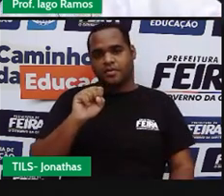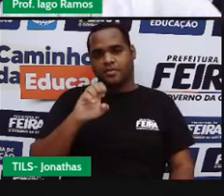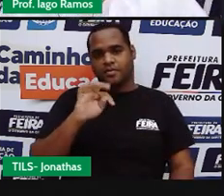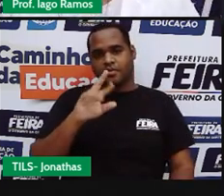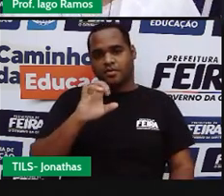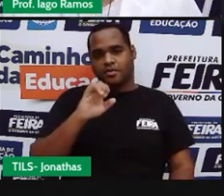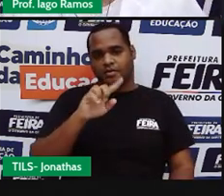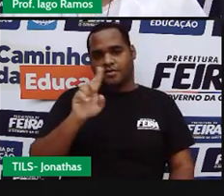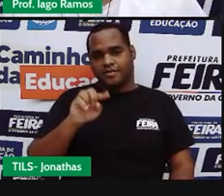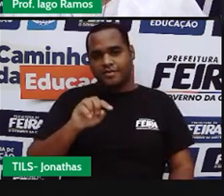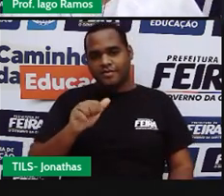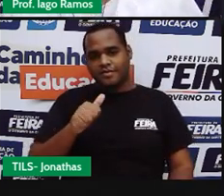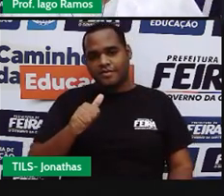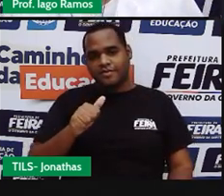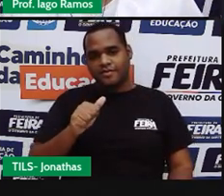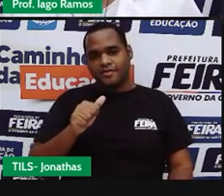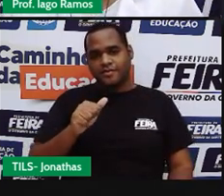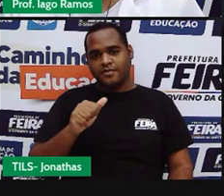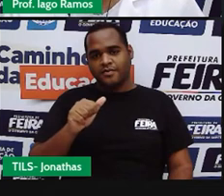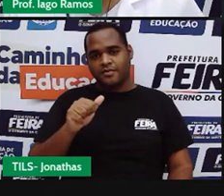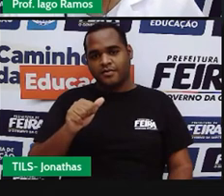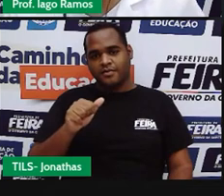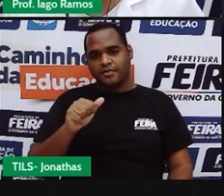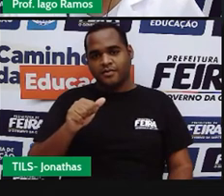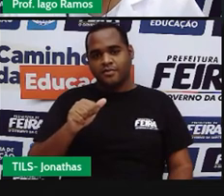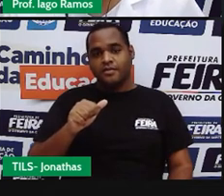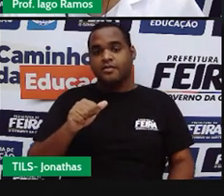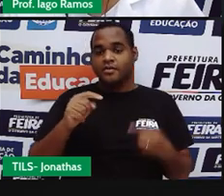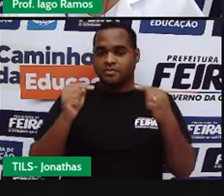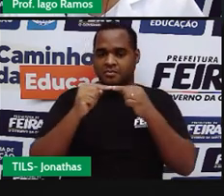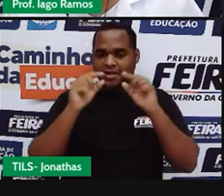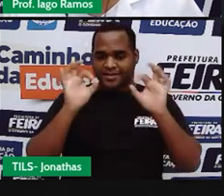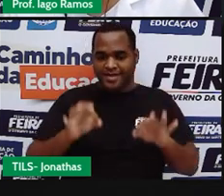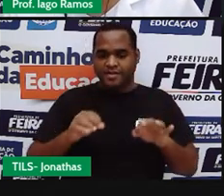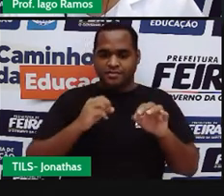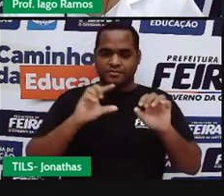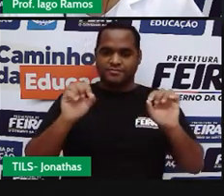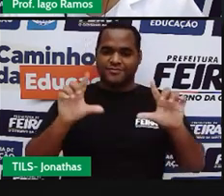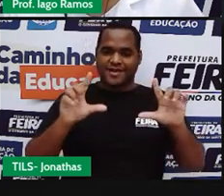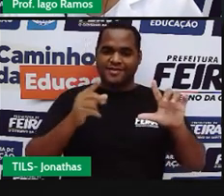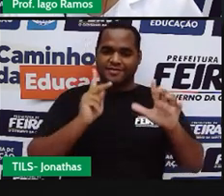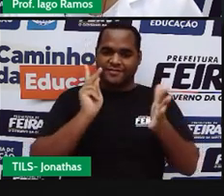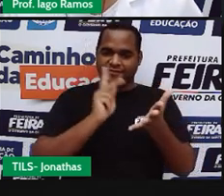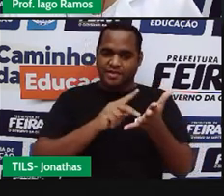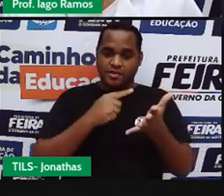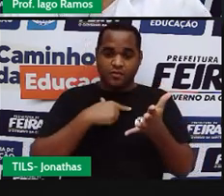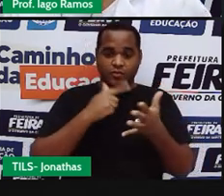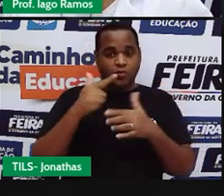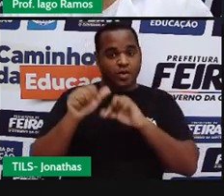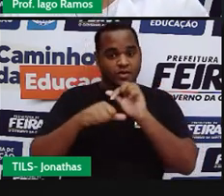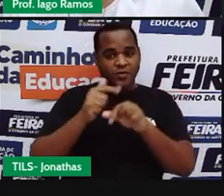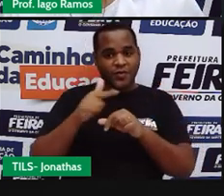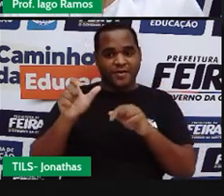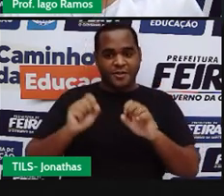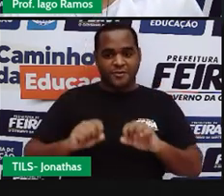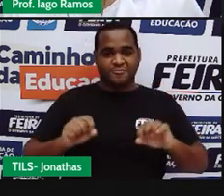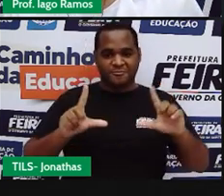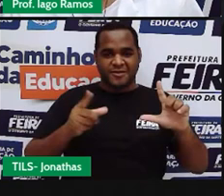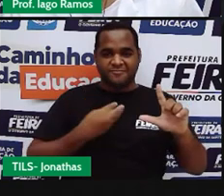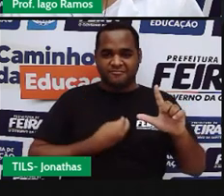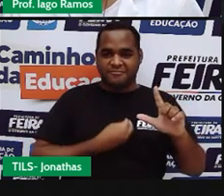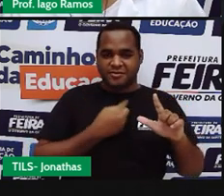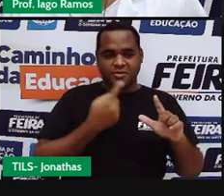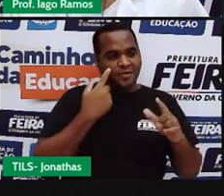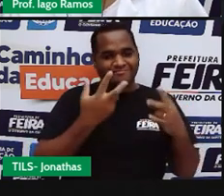um S aqui. Tá prontinho aí na tela pra você. Até vou colocar isso maior, pra gente enxergar